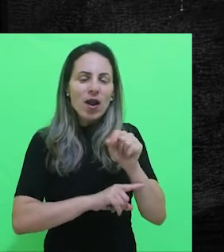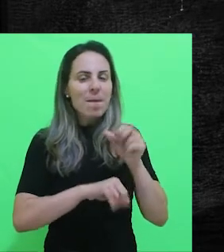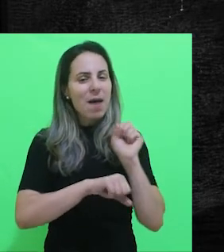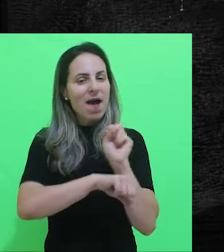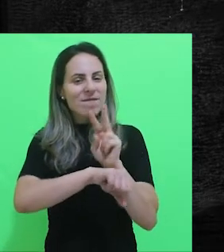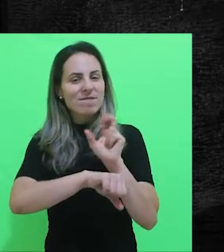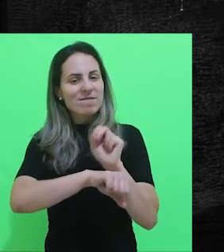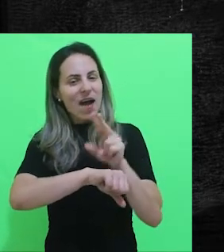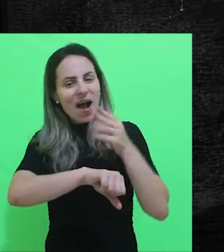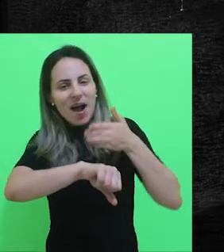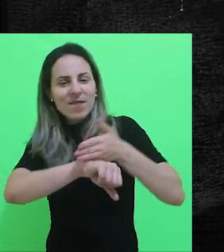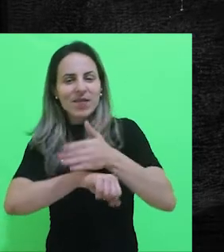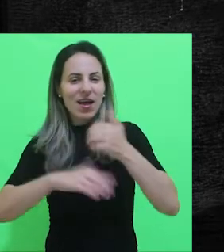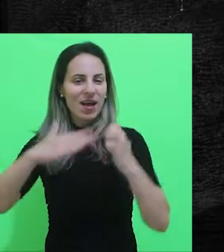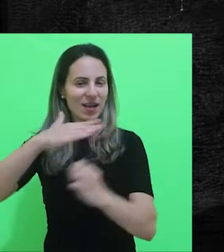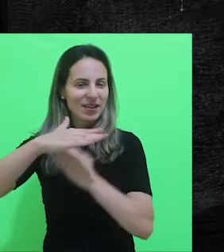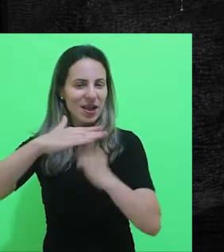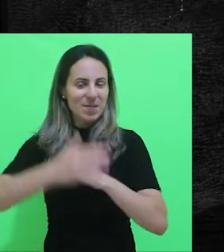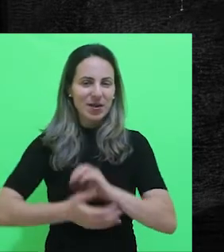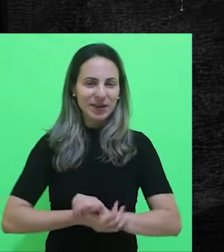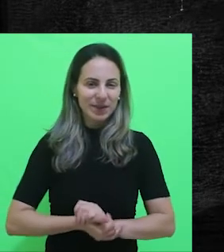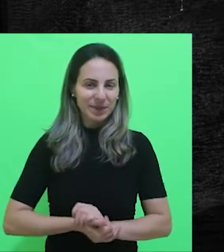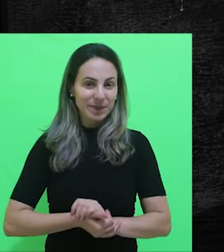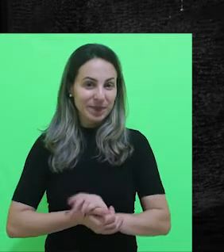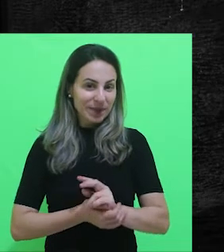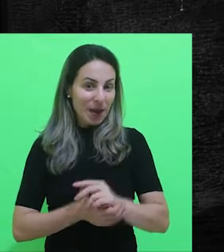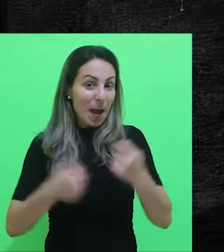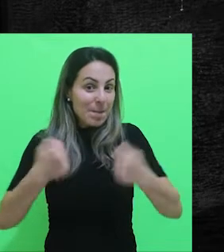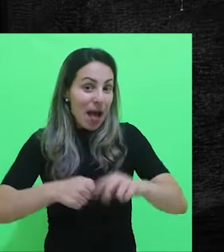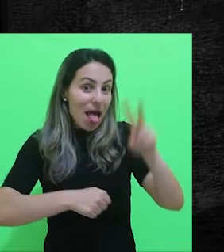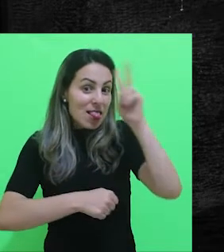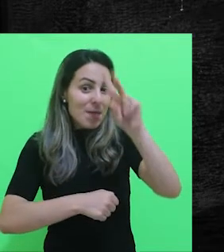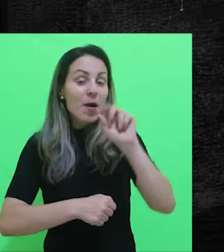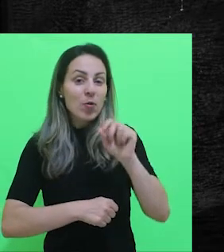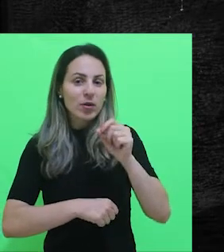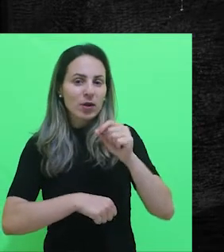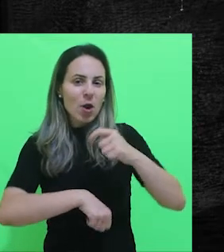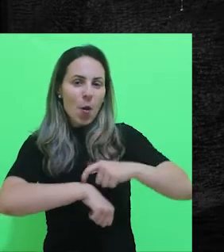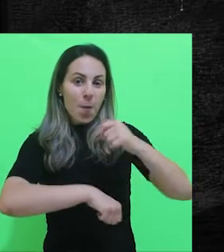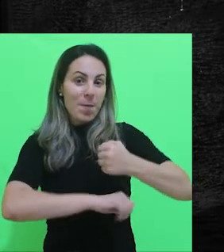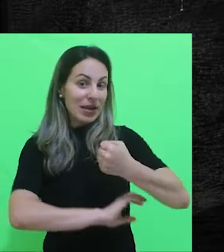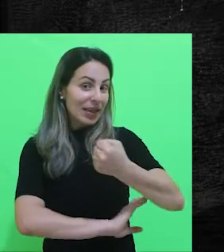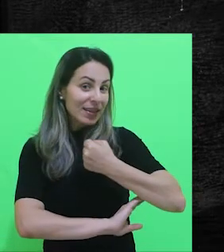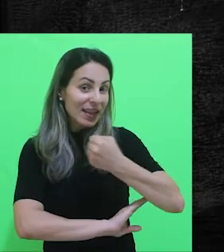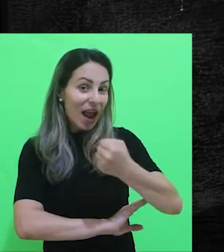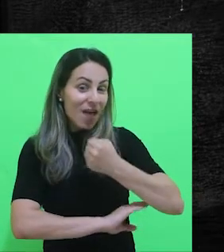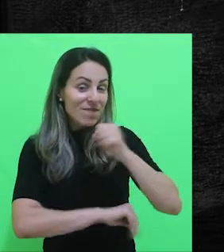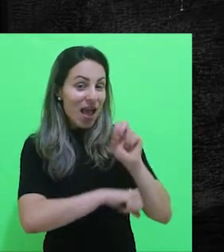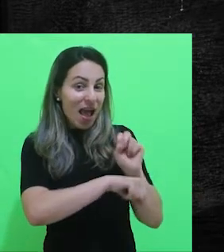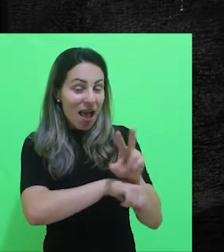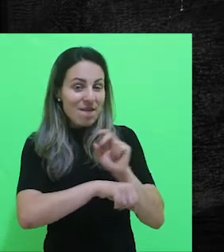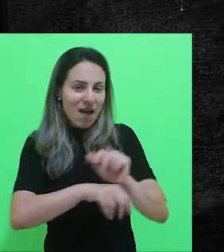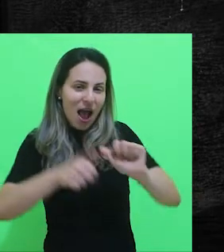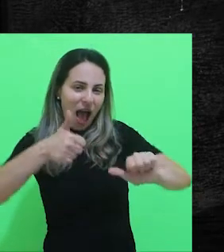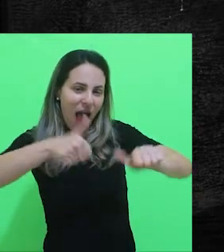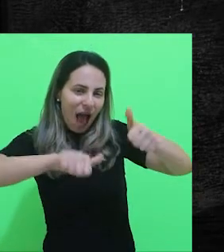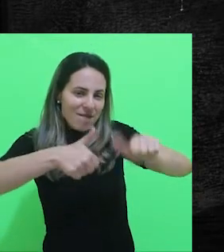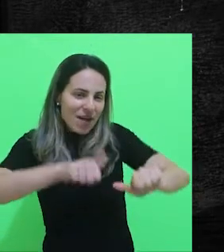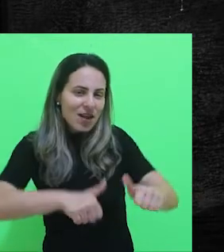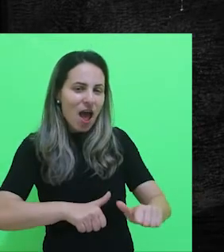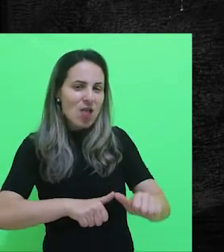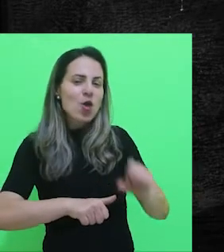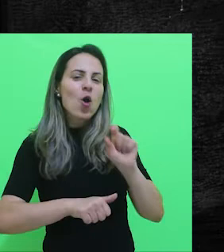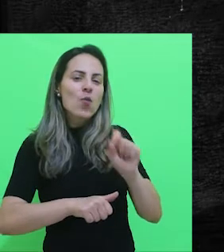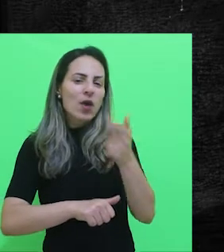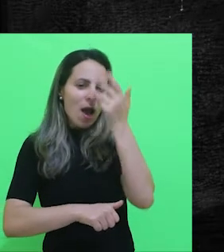empresa que ele está trabalhando. A gente tem que lembrar que em um processo seletivo, um avaliador, um recrutador